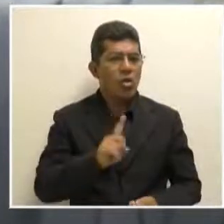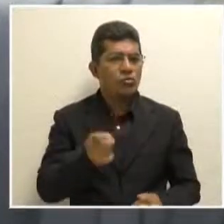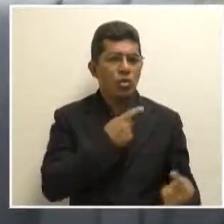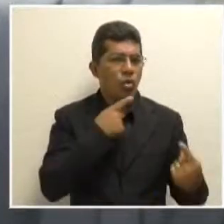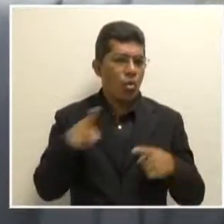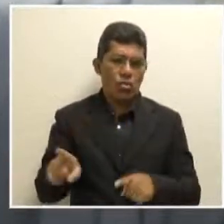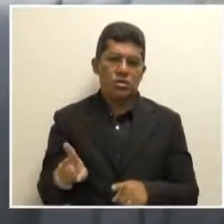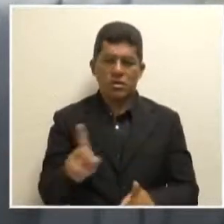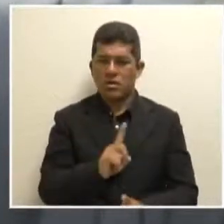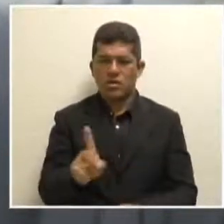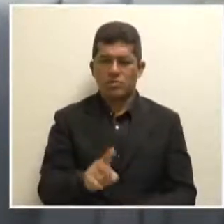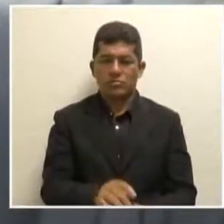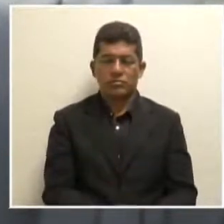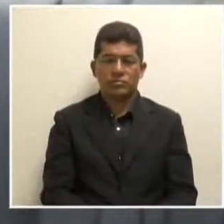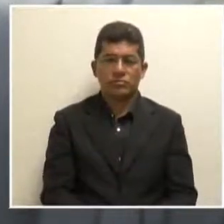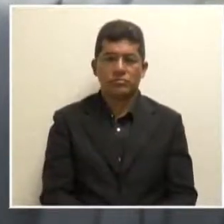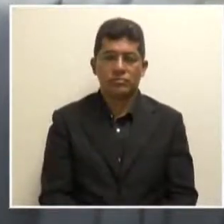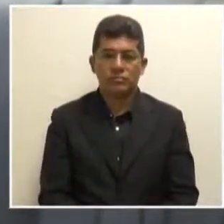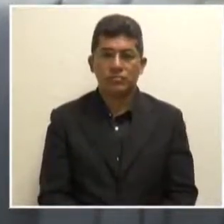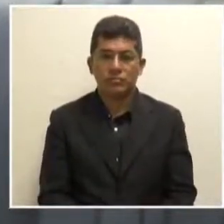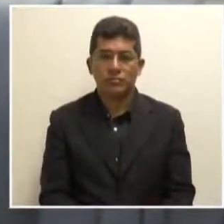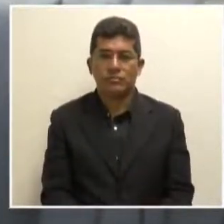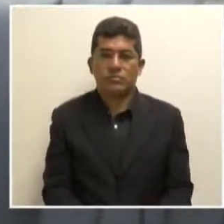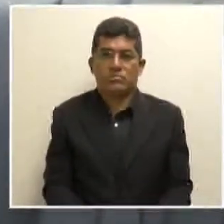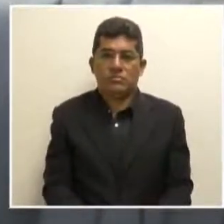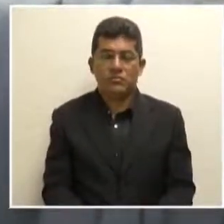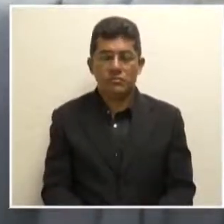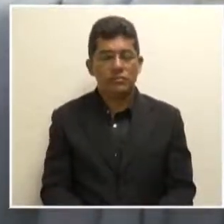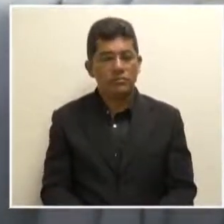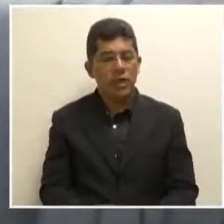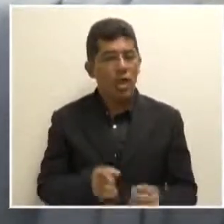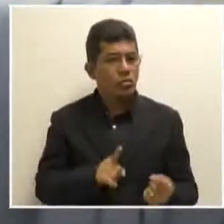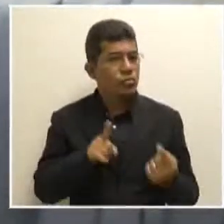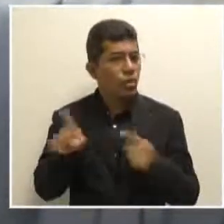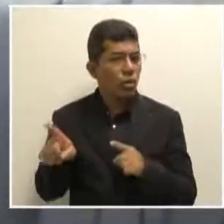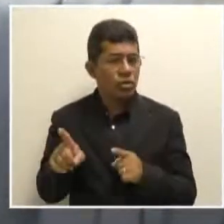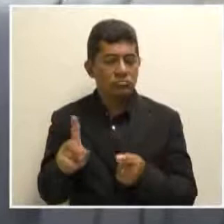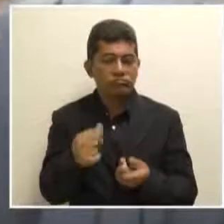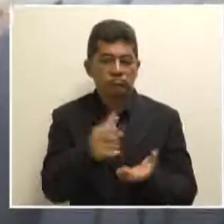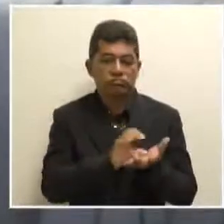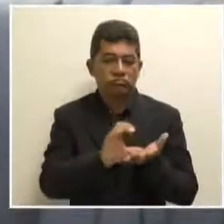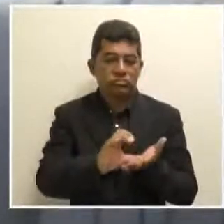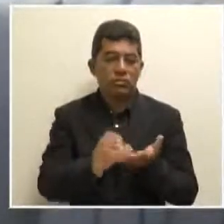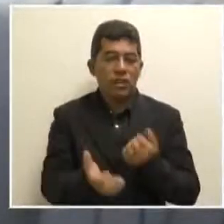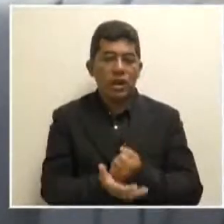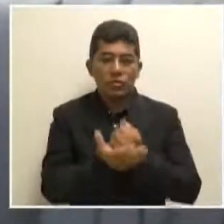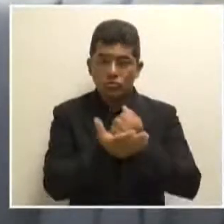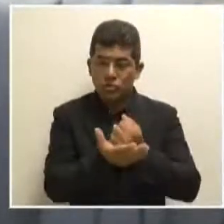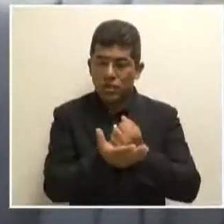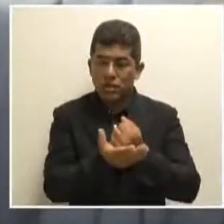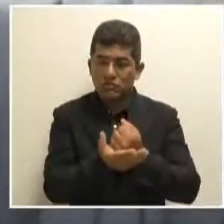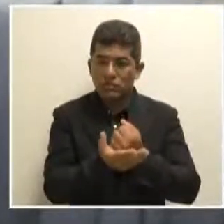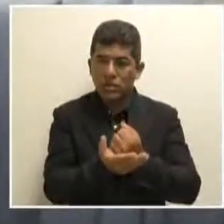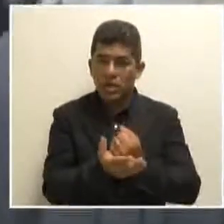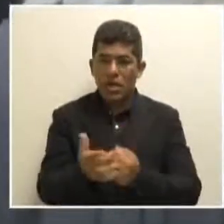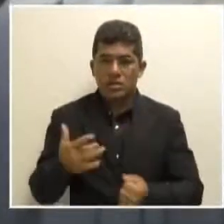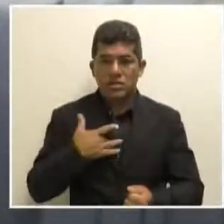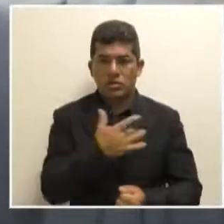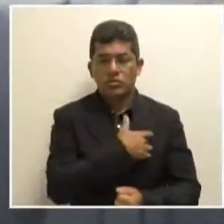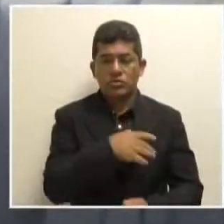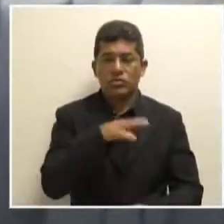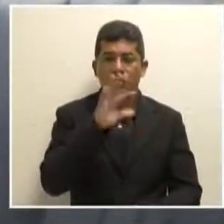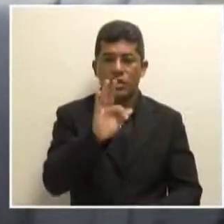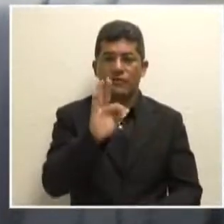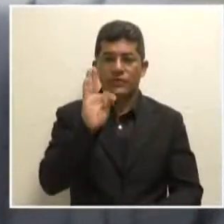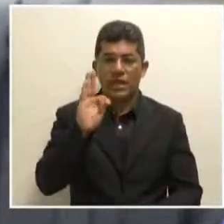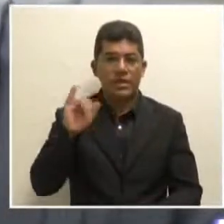a questão do repasse para socorrer a saúde do FTI. Só tem